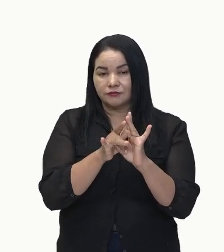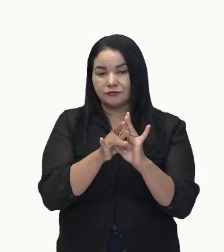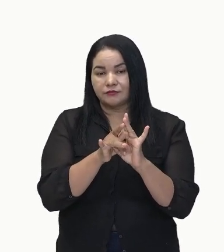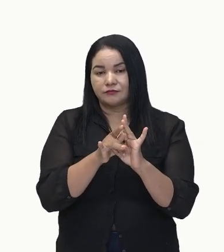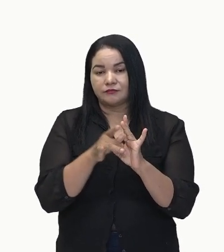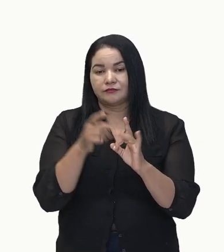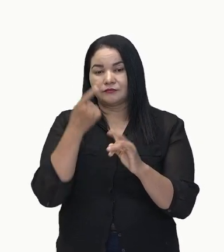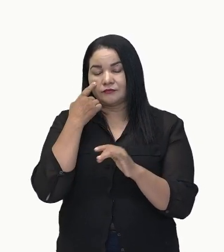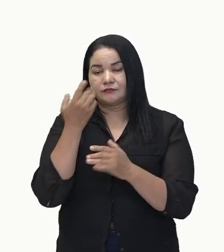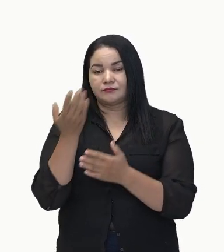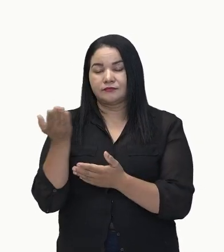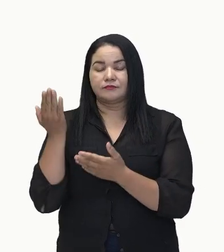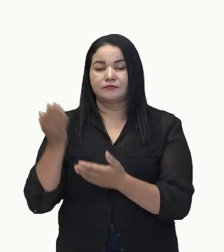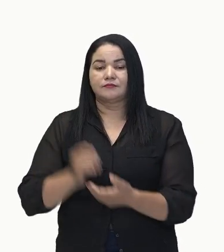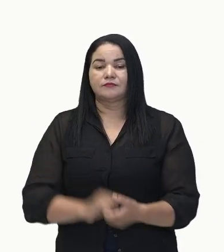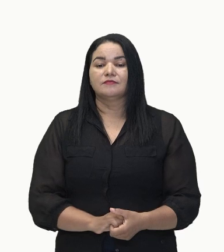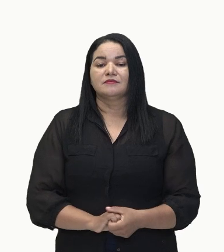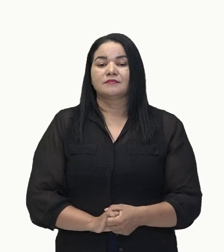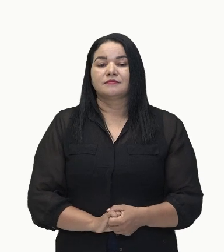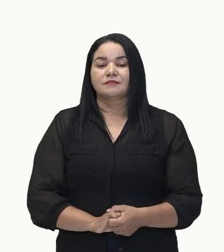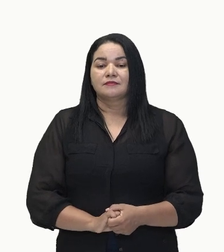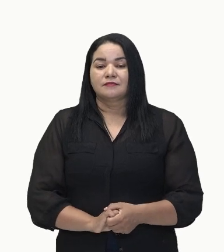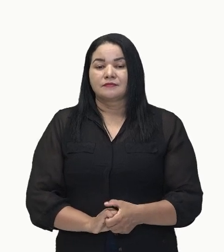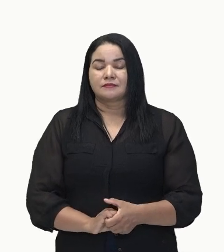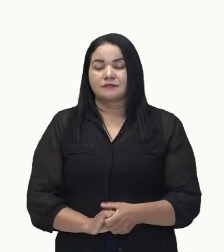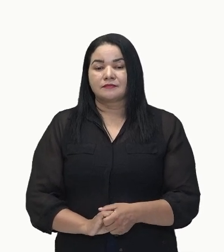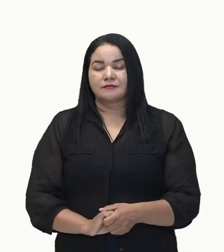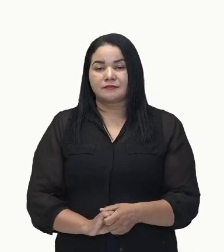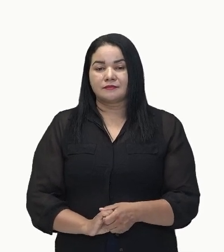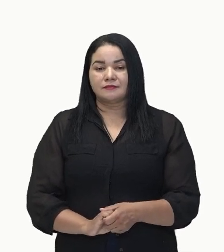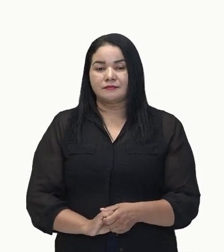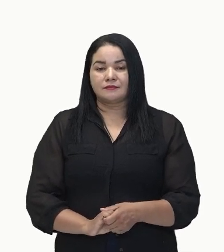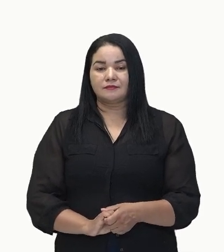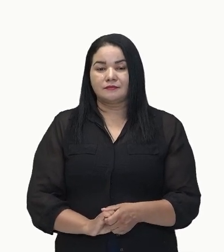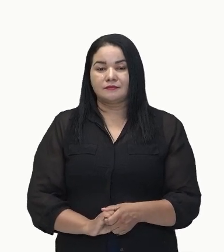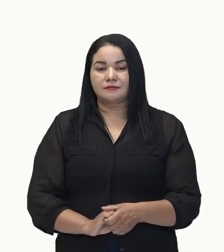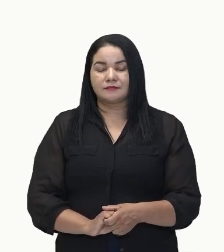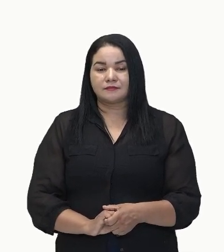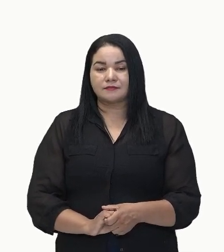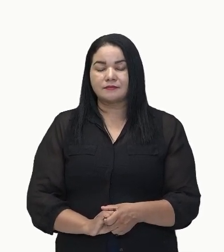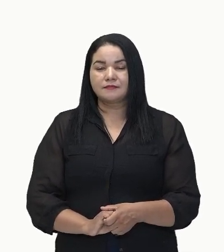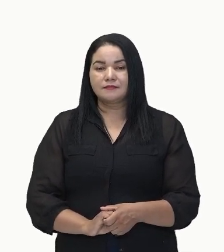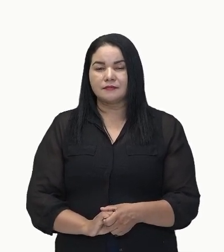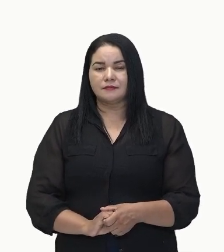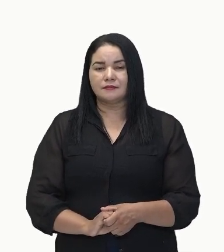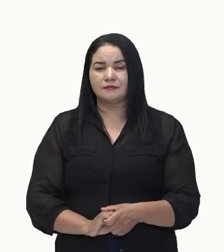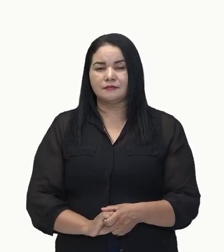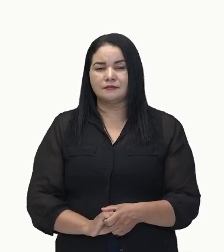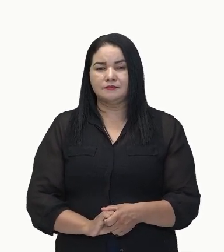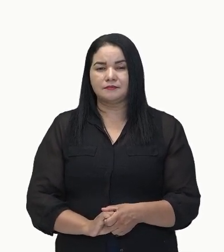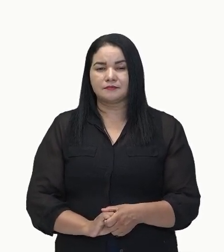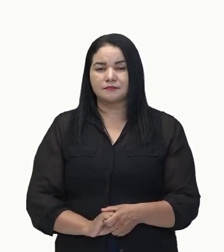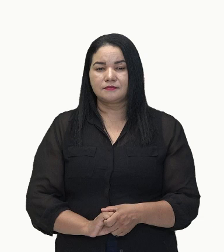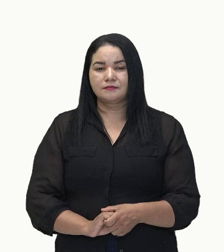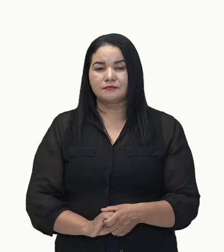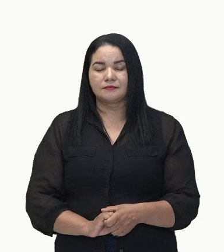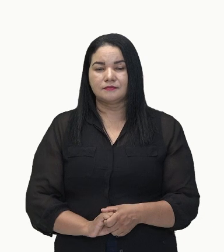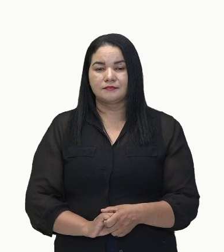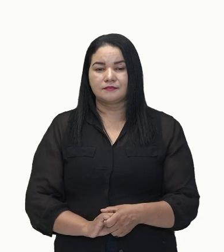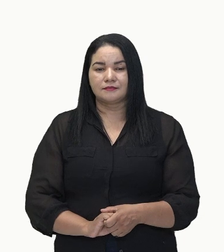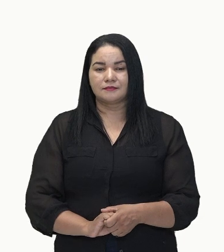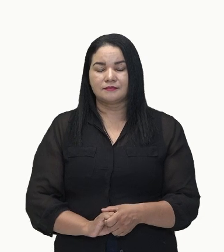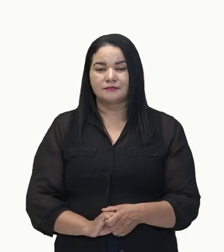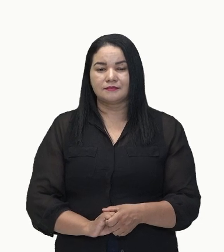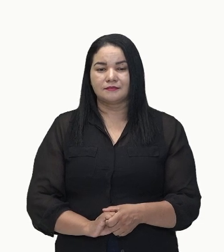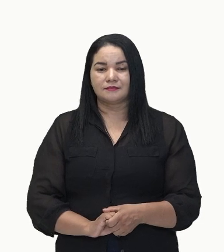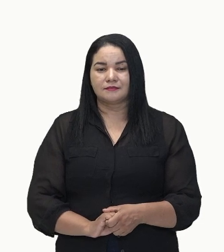Opa, professor aqui. Vai ajeitar aqui, olha só. Vamos ver aqui. Voltando. Muito bem.